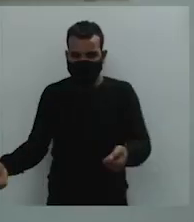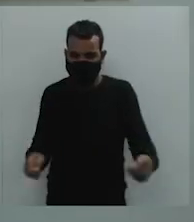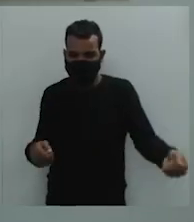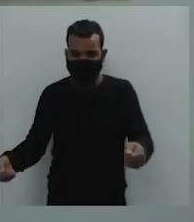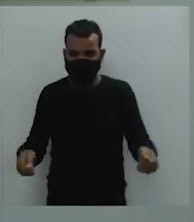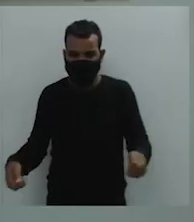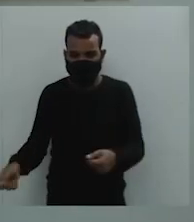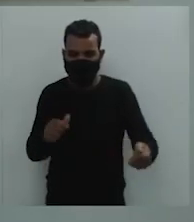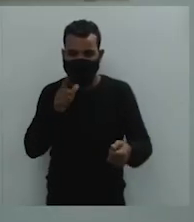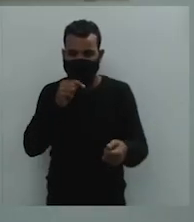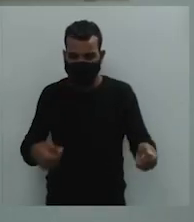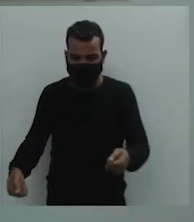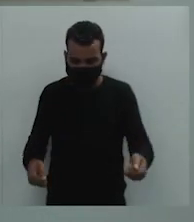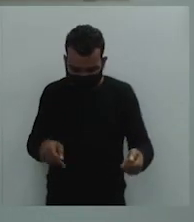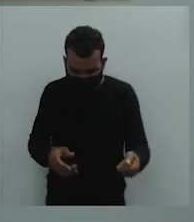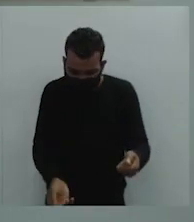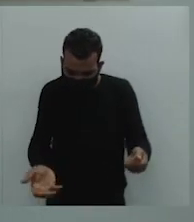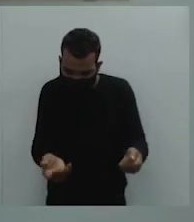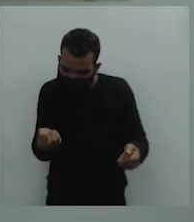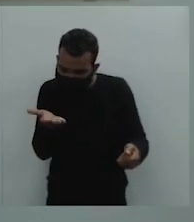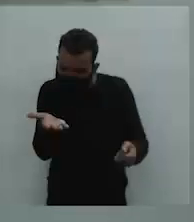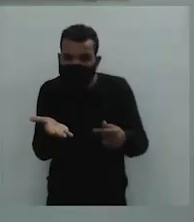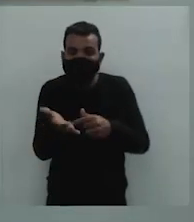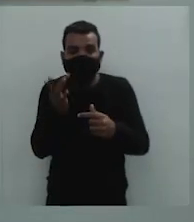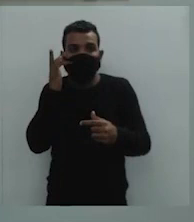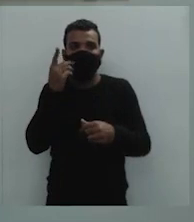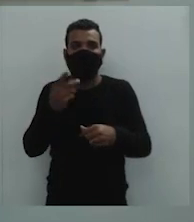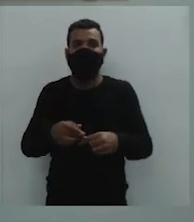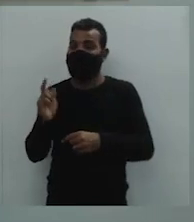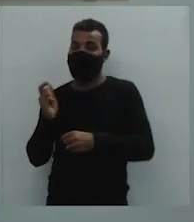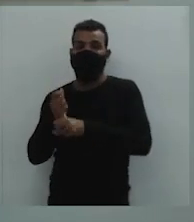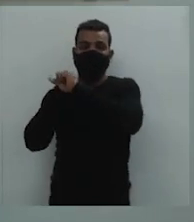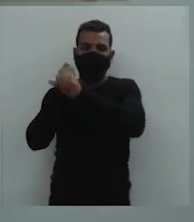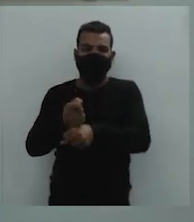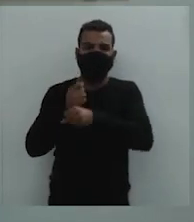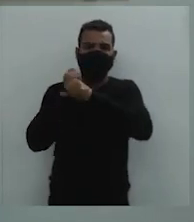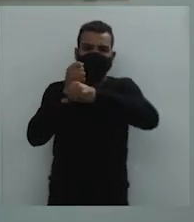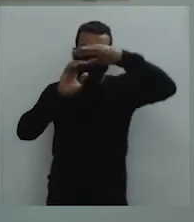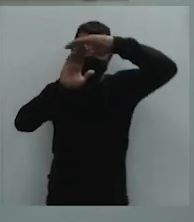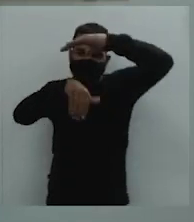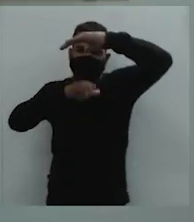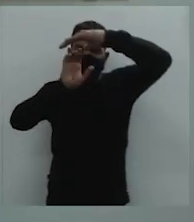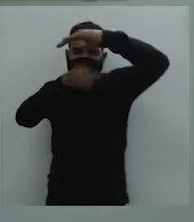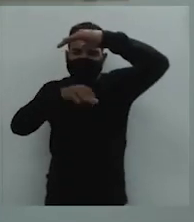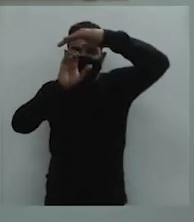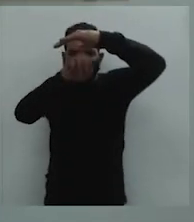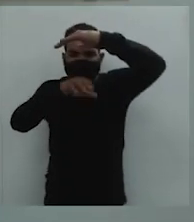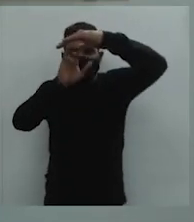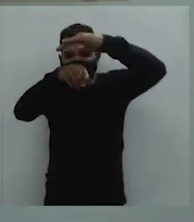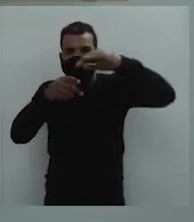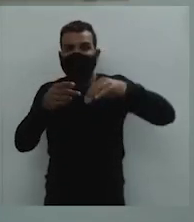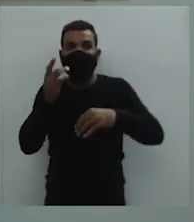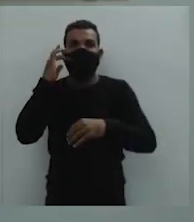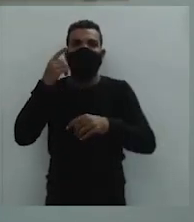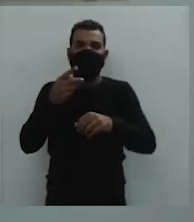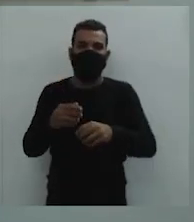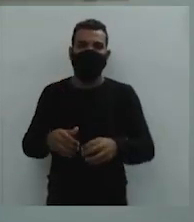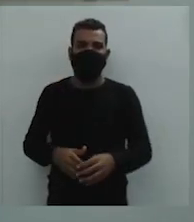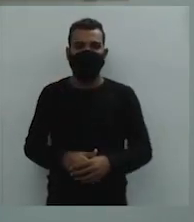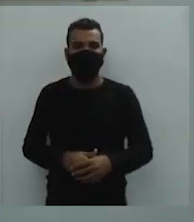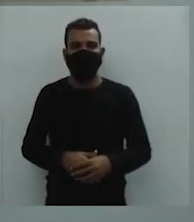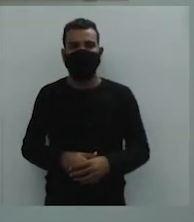o das águas, ok? É interessante ressaltar que mesmo a gente vendo índios